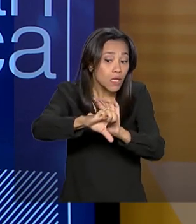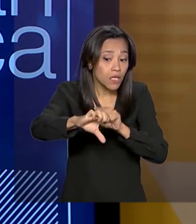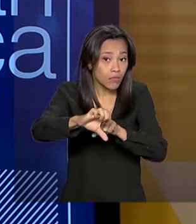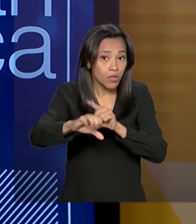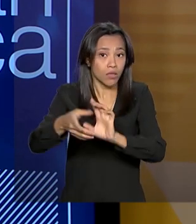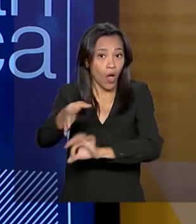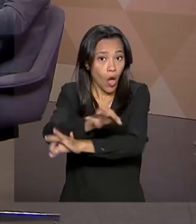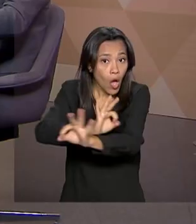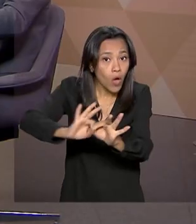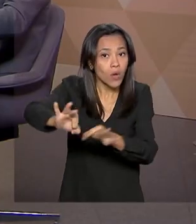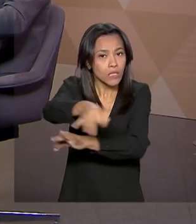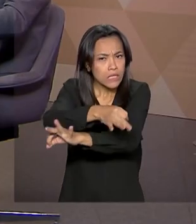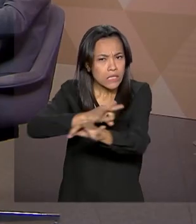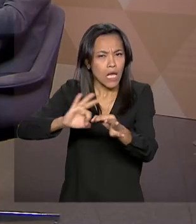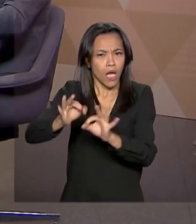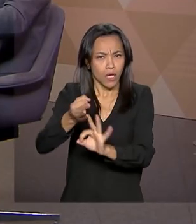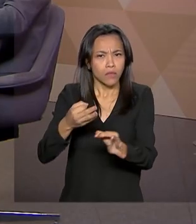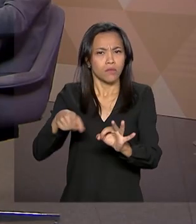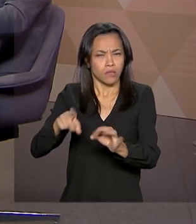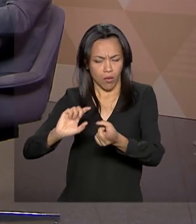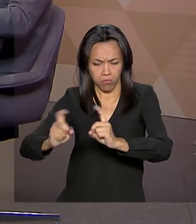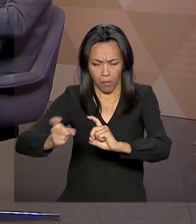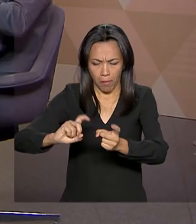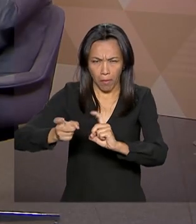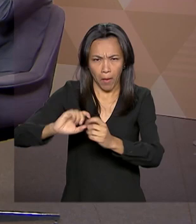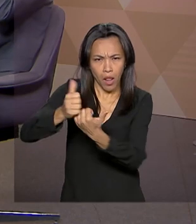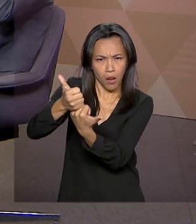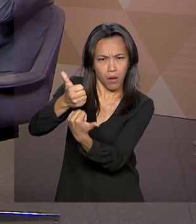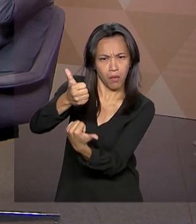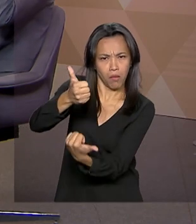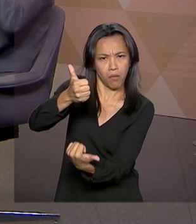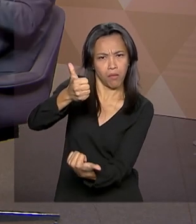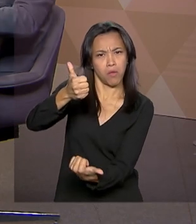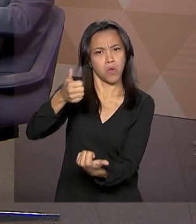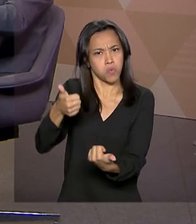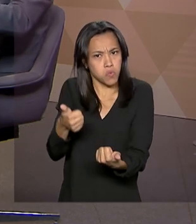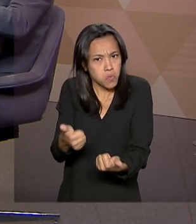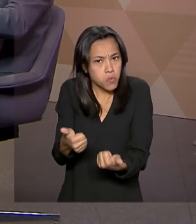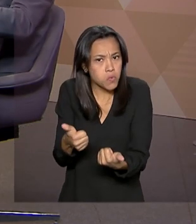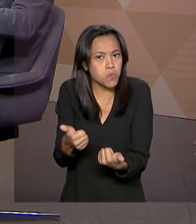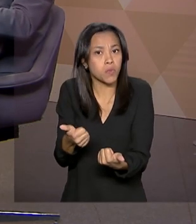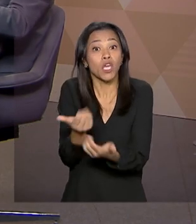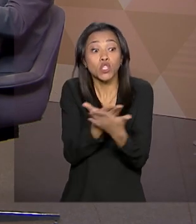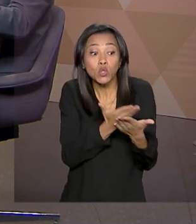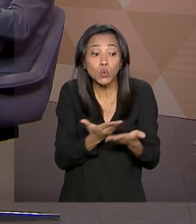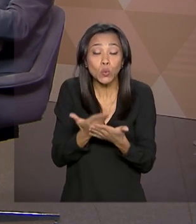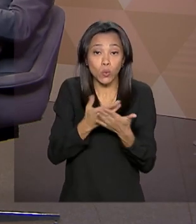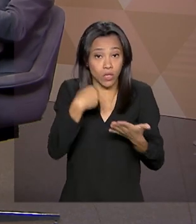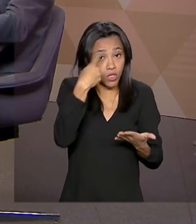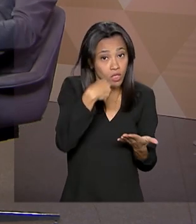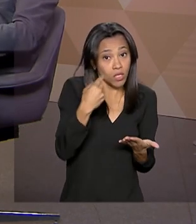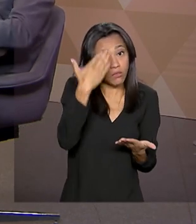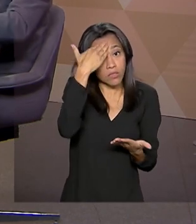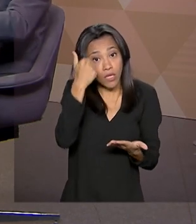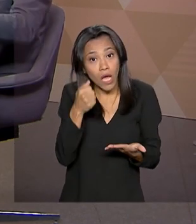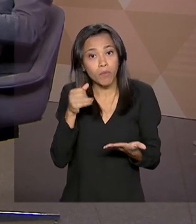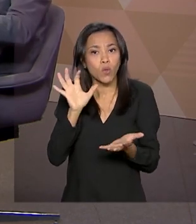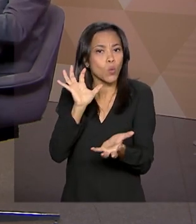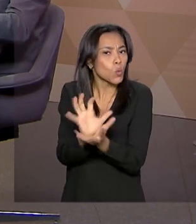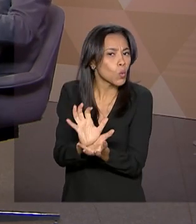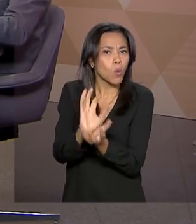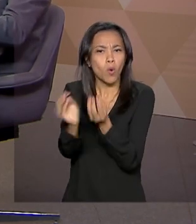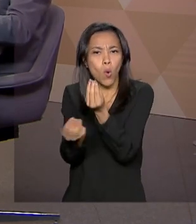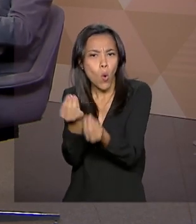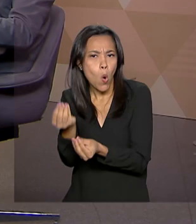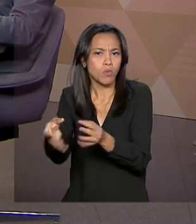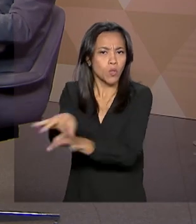está envolvido em organizações criminosas, né? E quem estuda análise econômica do direito, estuda as organizações criminais sobre a ótica de uma empresa,